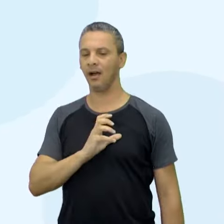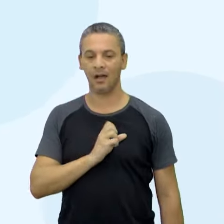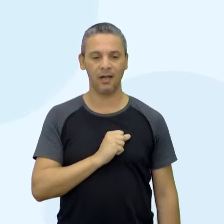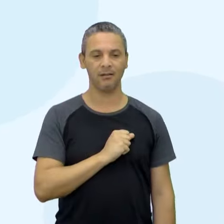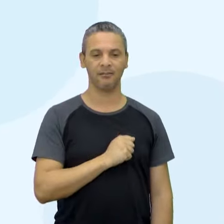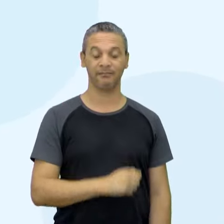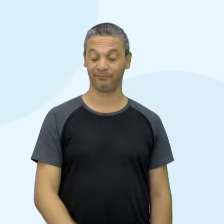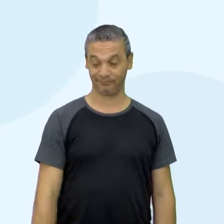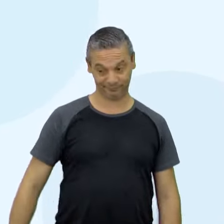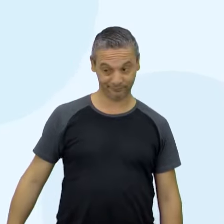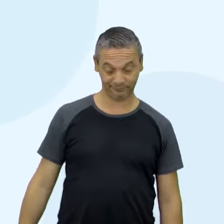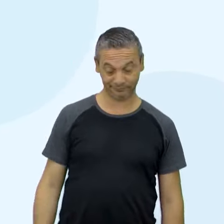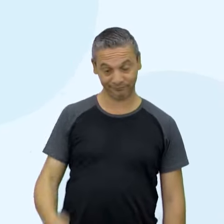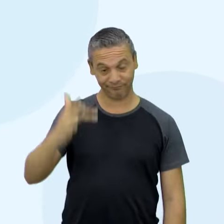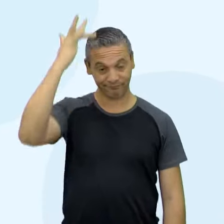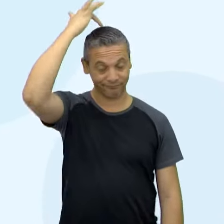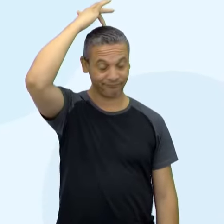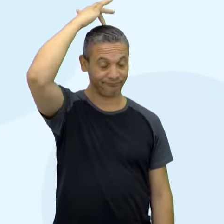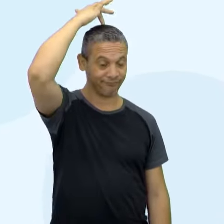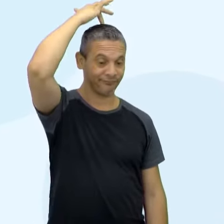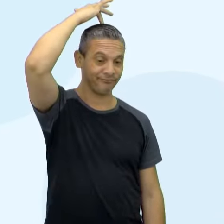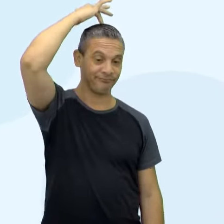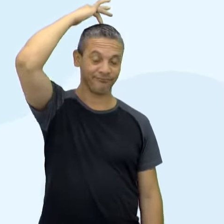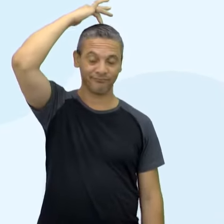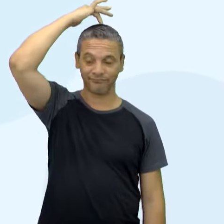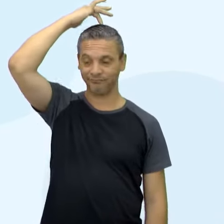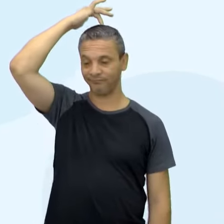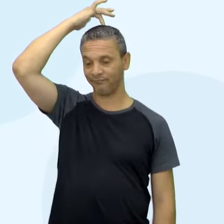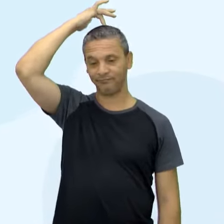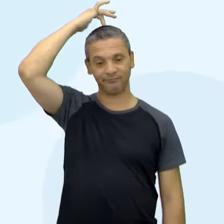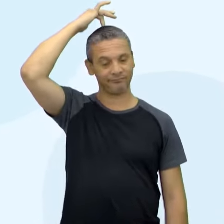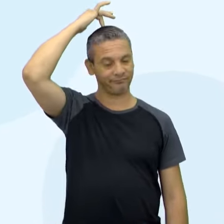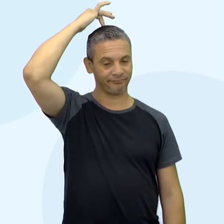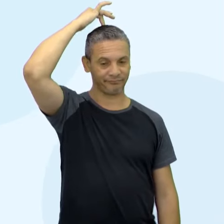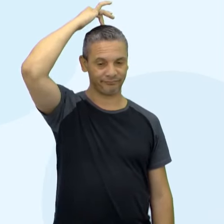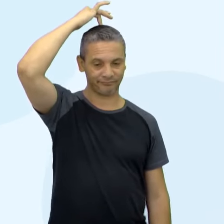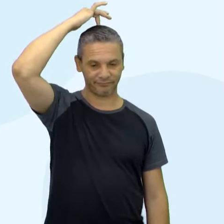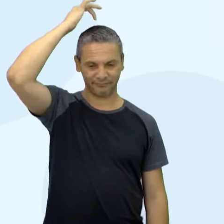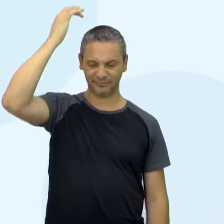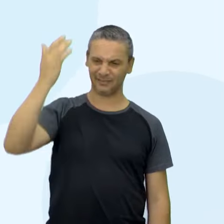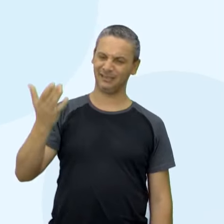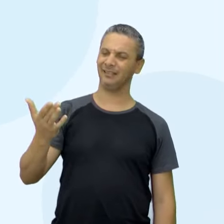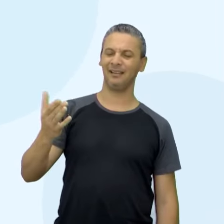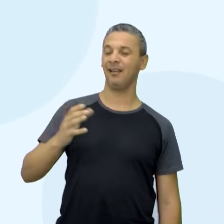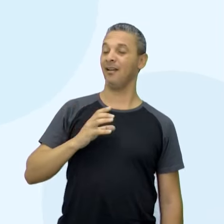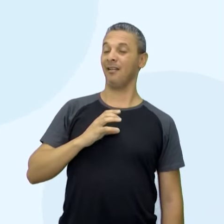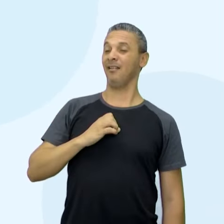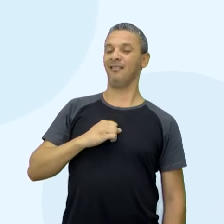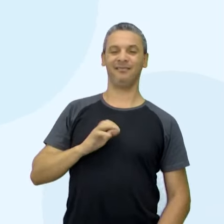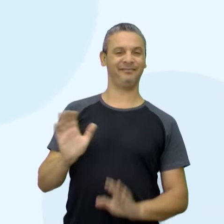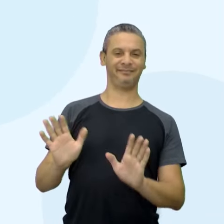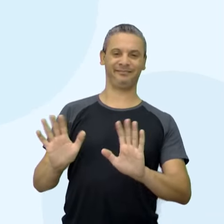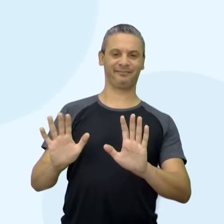Não foi bem assim. Não no primeiro momento. Longe de ser um amor à primeira vista.